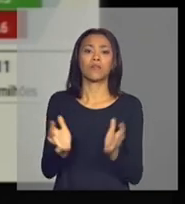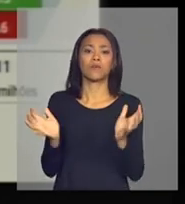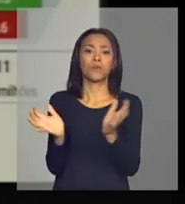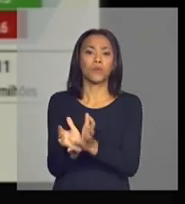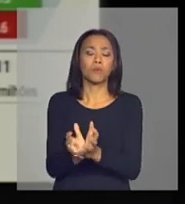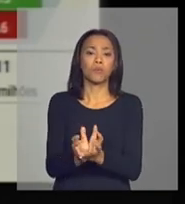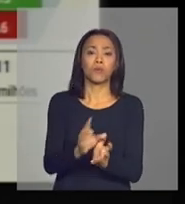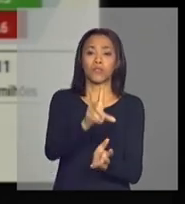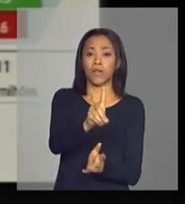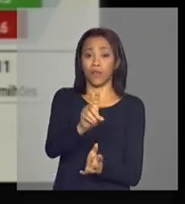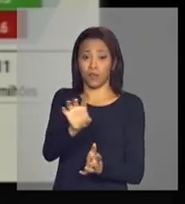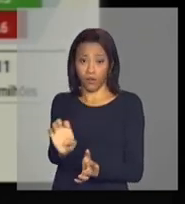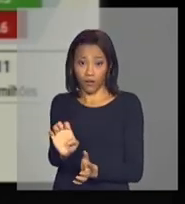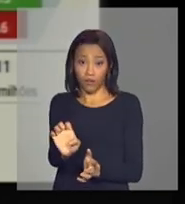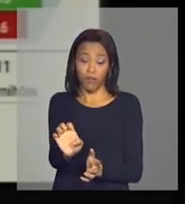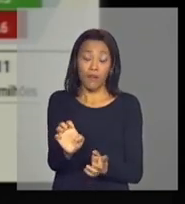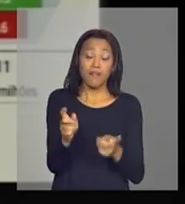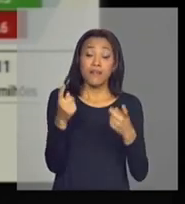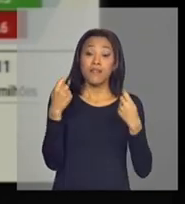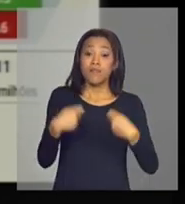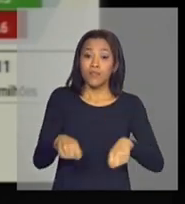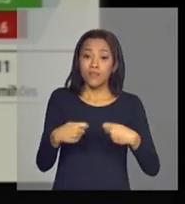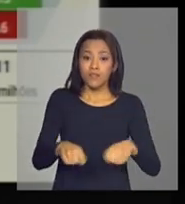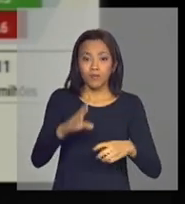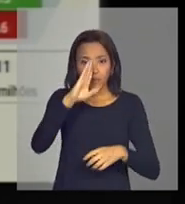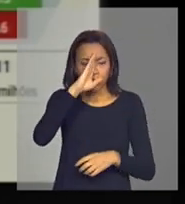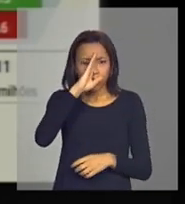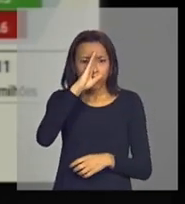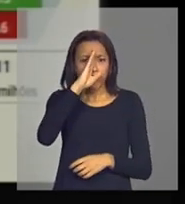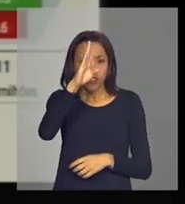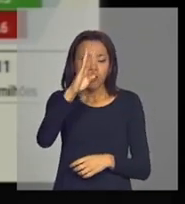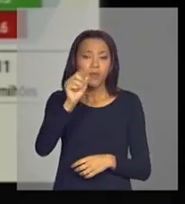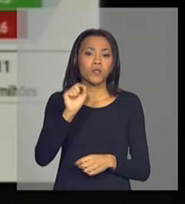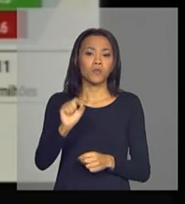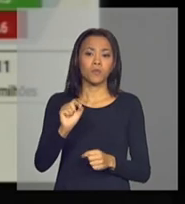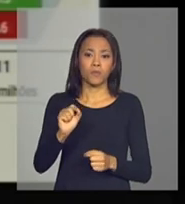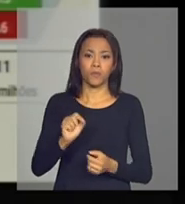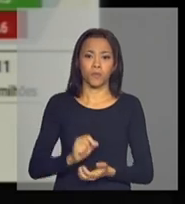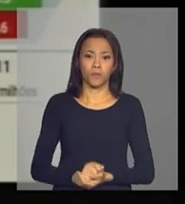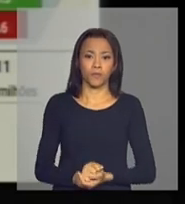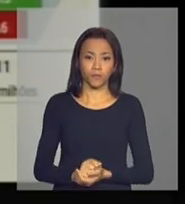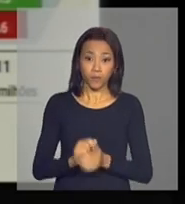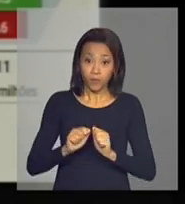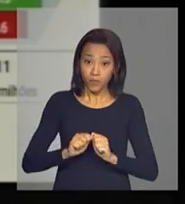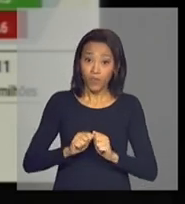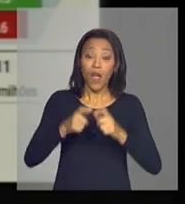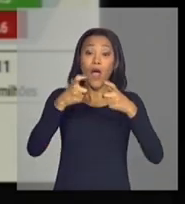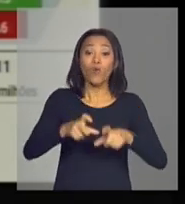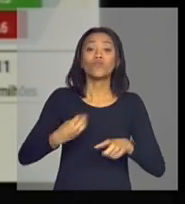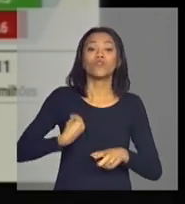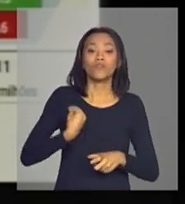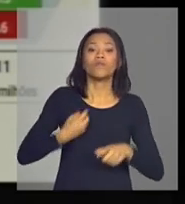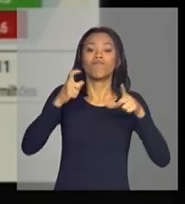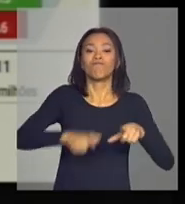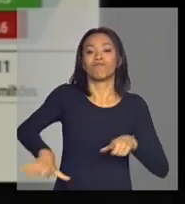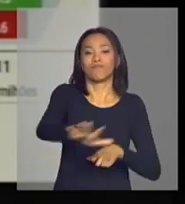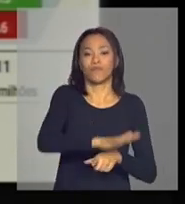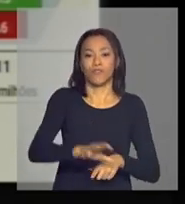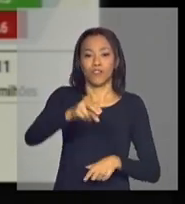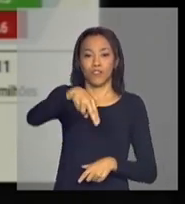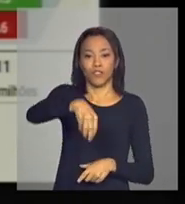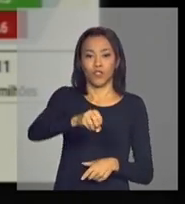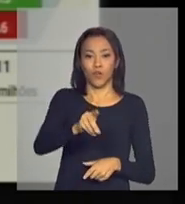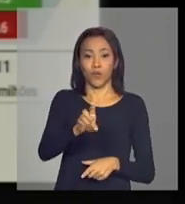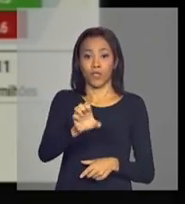estão principalmente distribuídas no Nordeste e no Norte, com